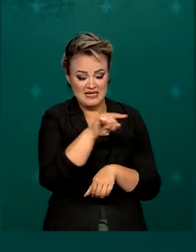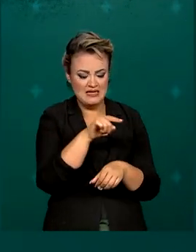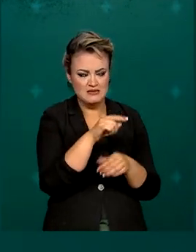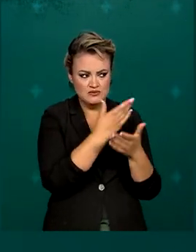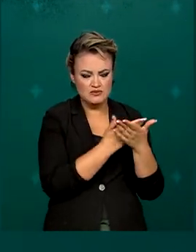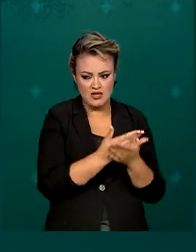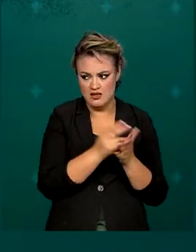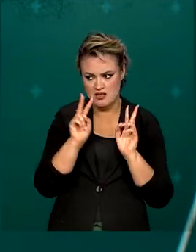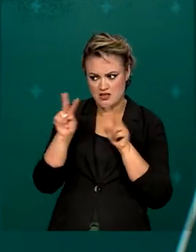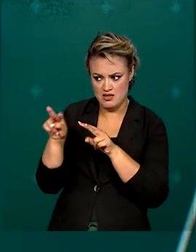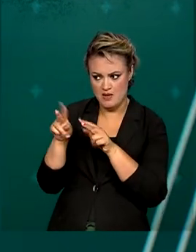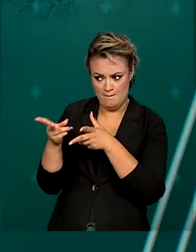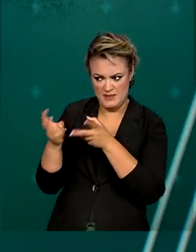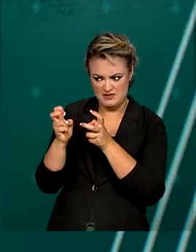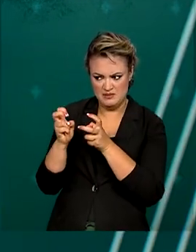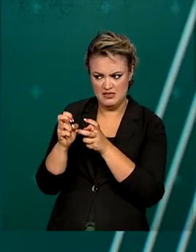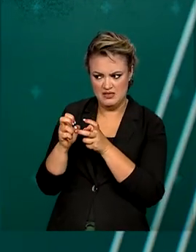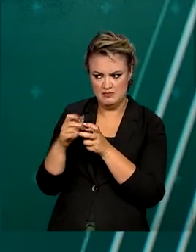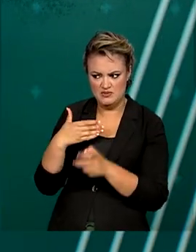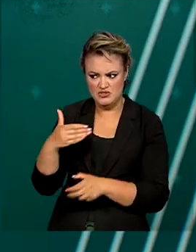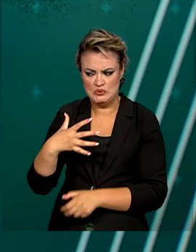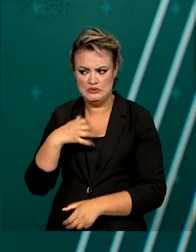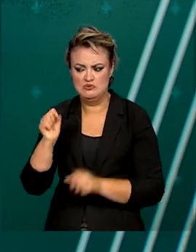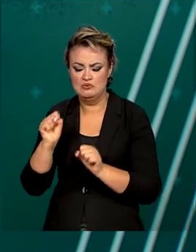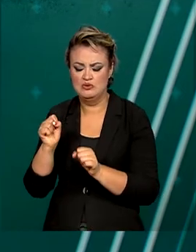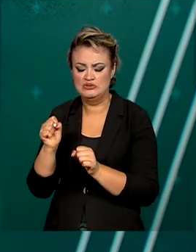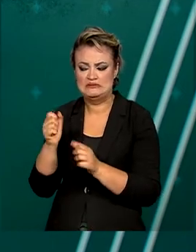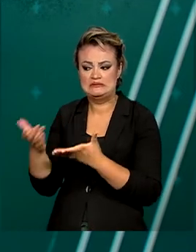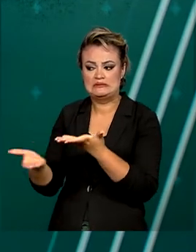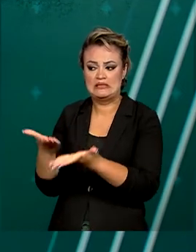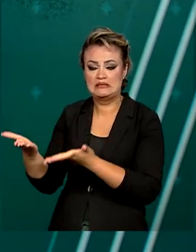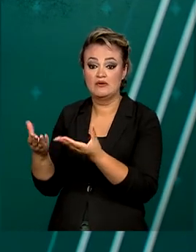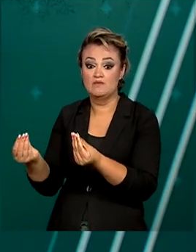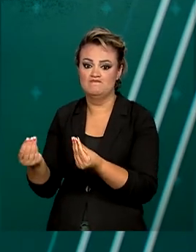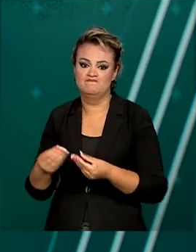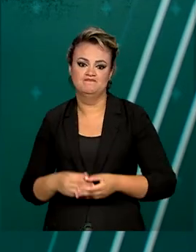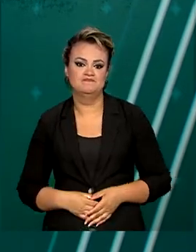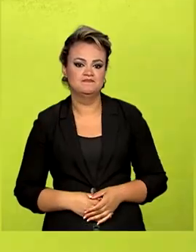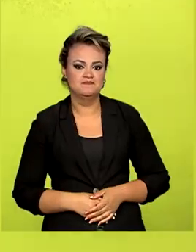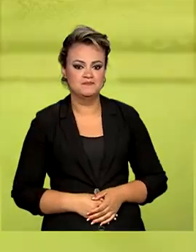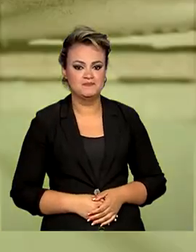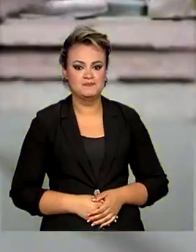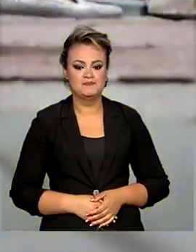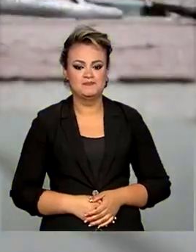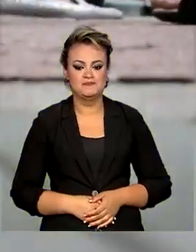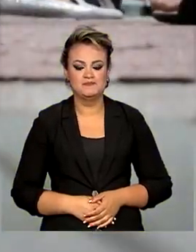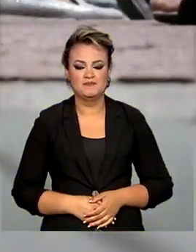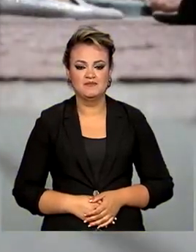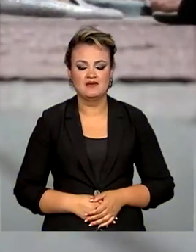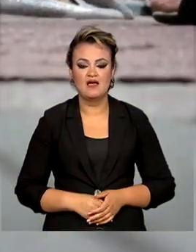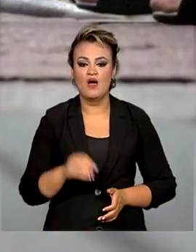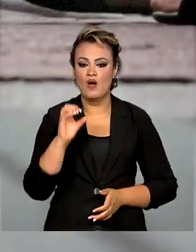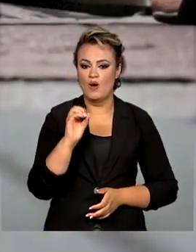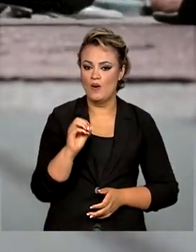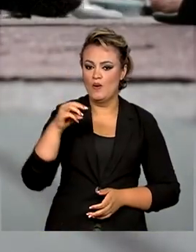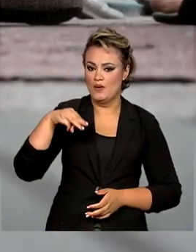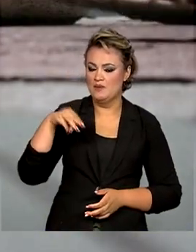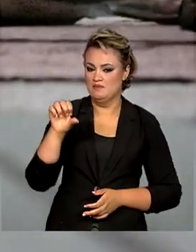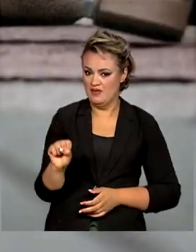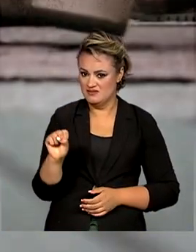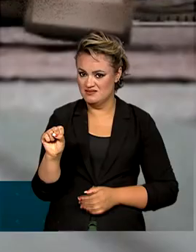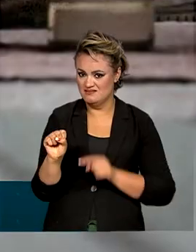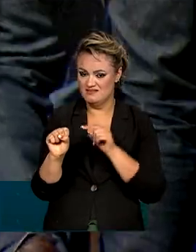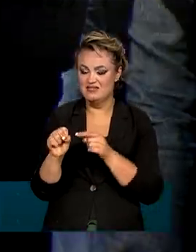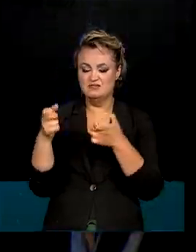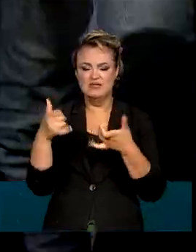sinais e saber como lidar com pessoas que têm esse tipo de perfil. Segundo a Organização Mundial da